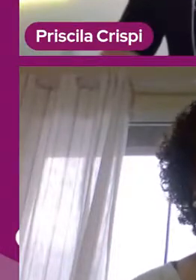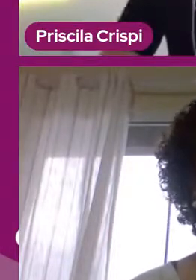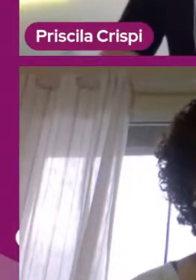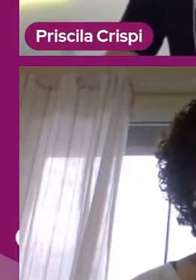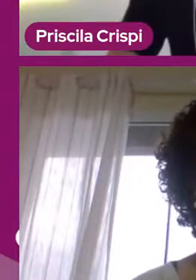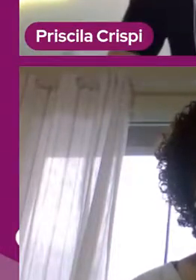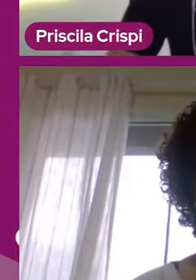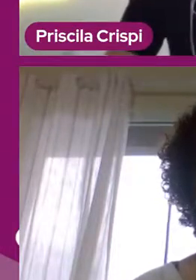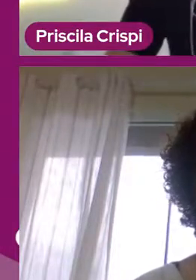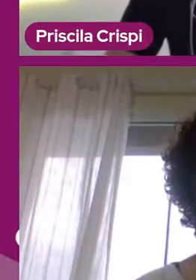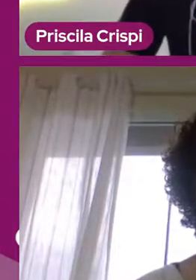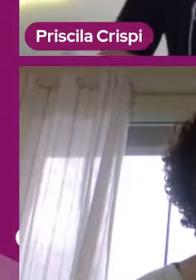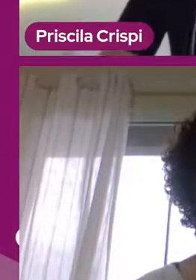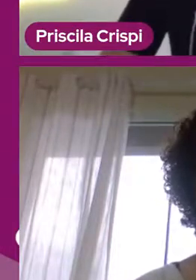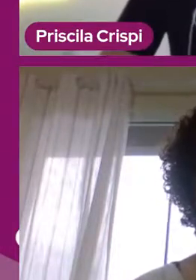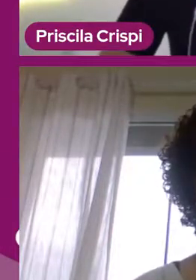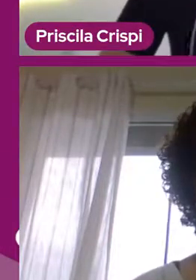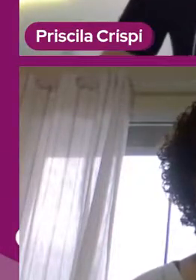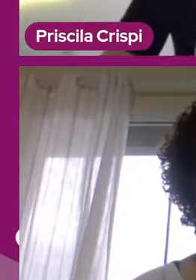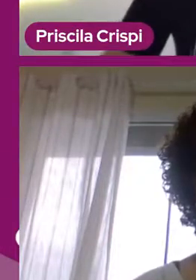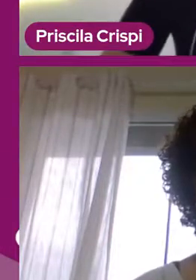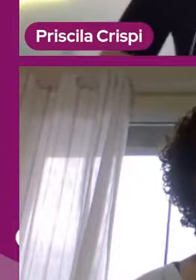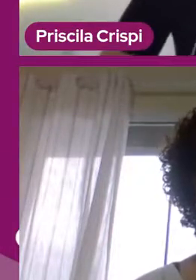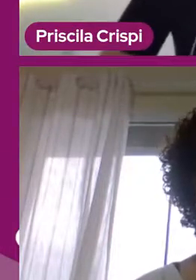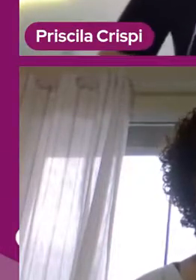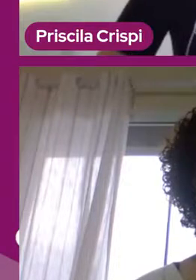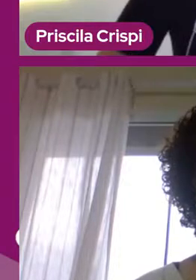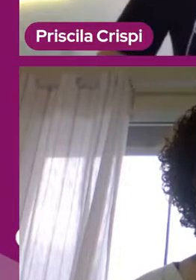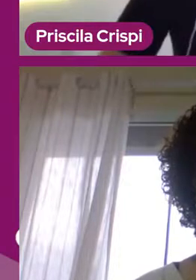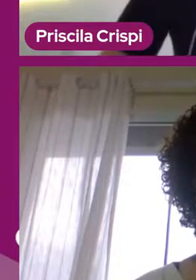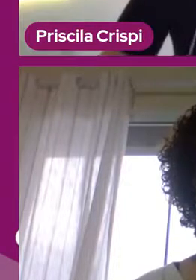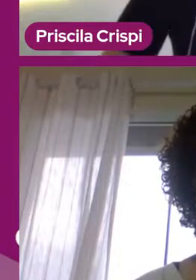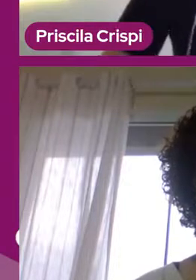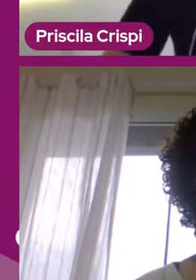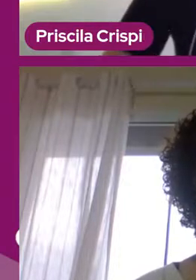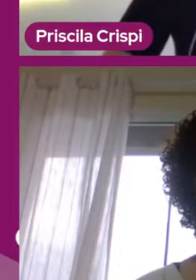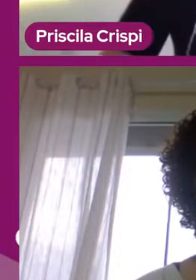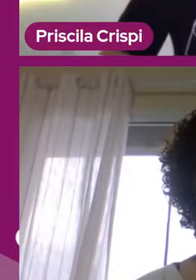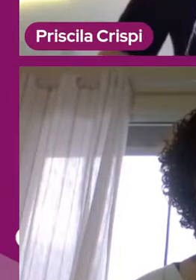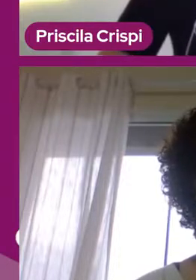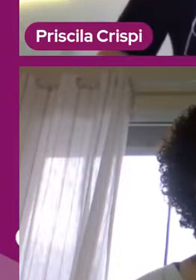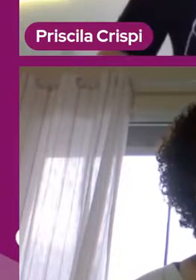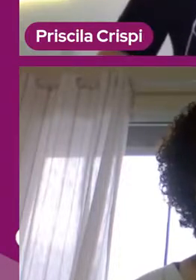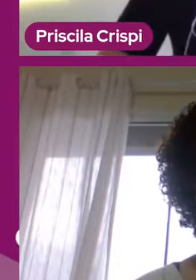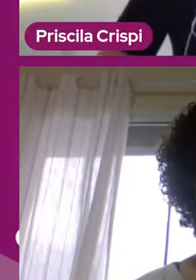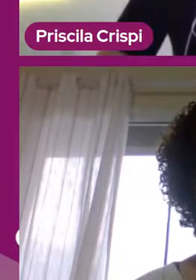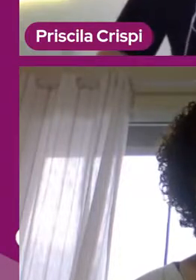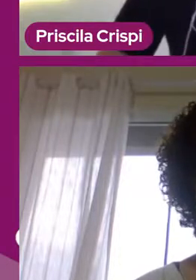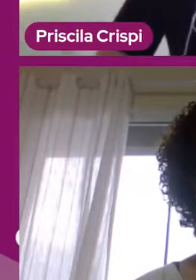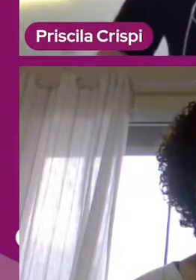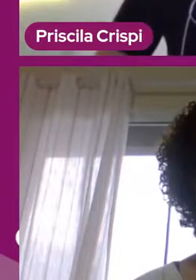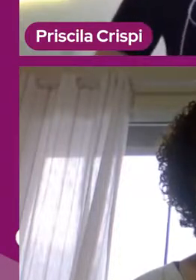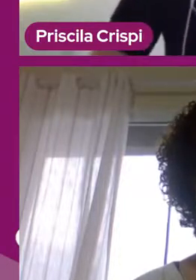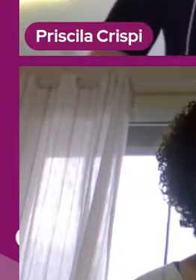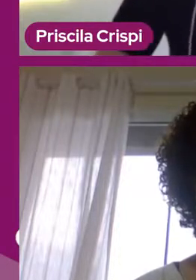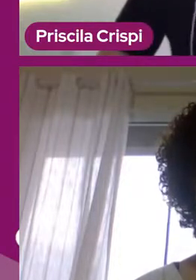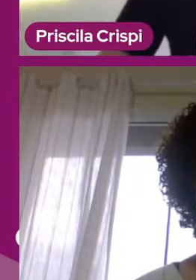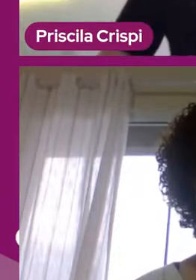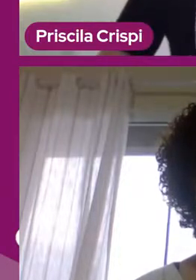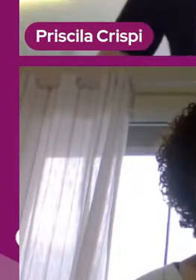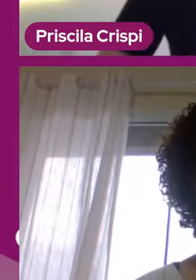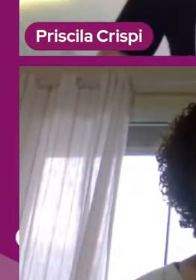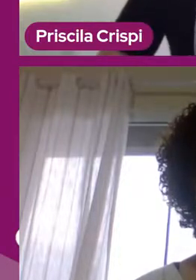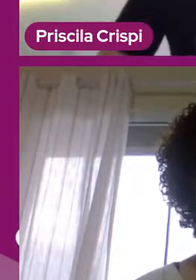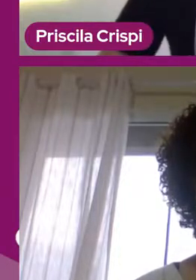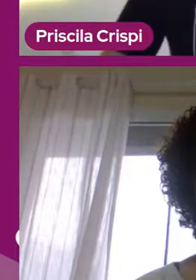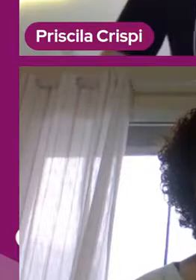professora da Escola Apecatu de Educação Infantil e muito obrigada por trazer a sua experiência aqui. Infelizmente, a gente